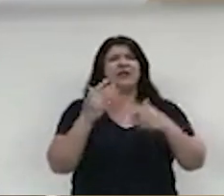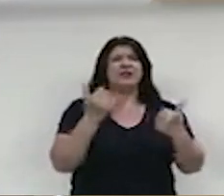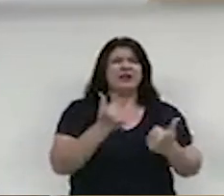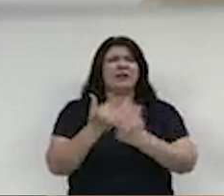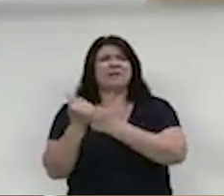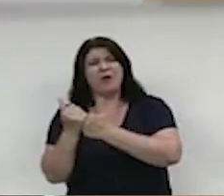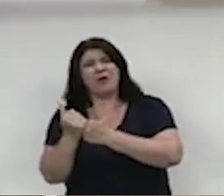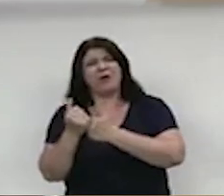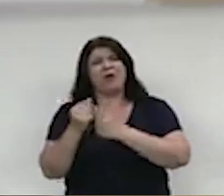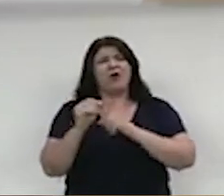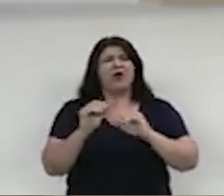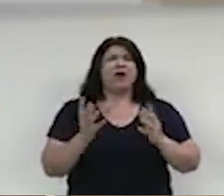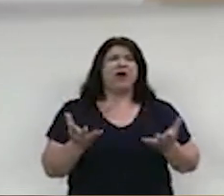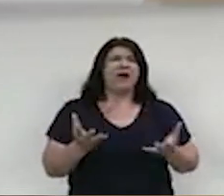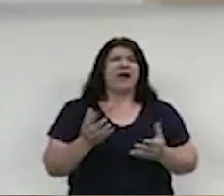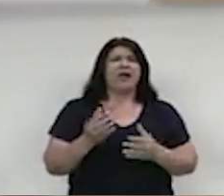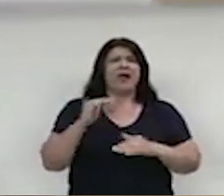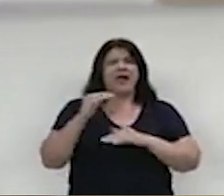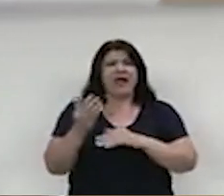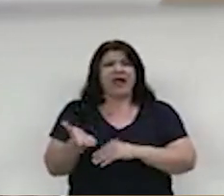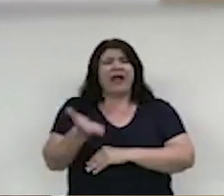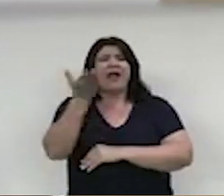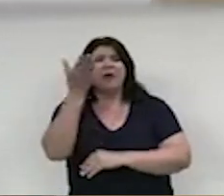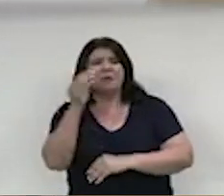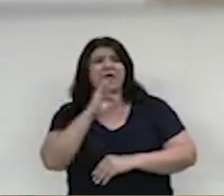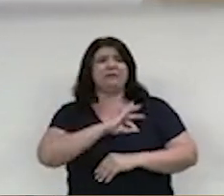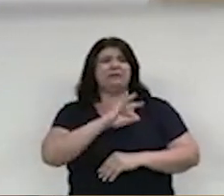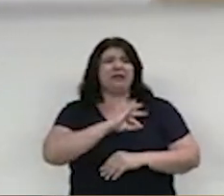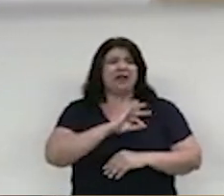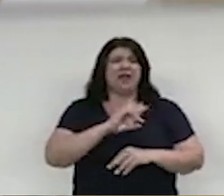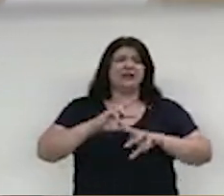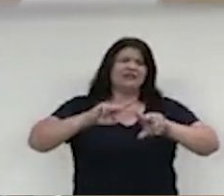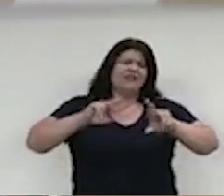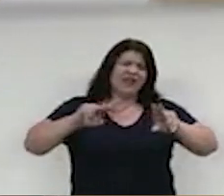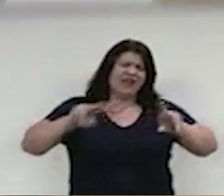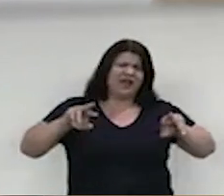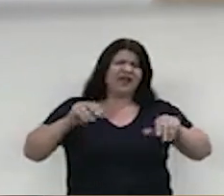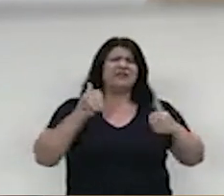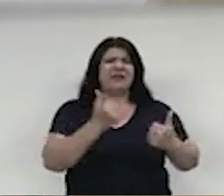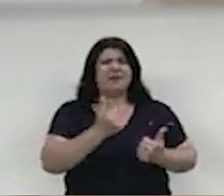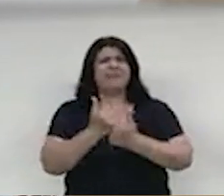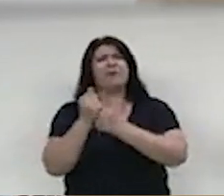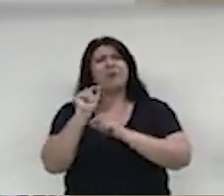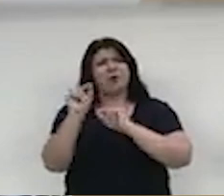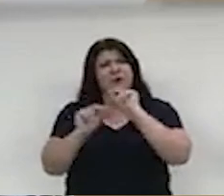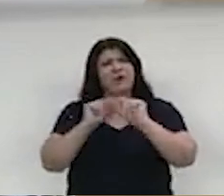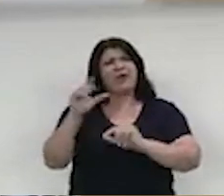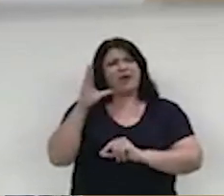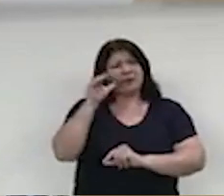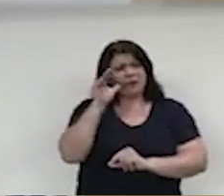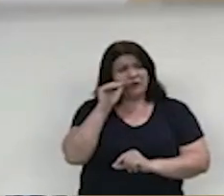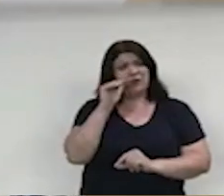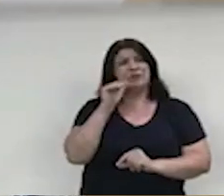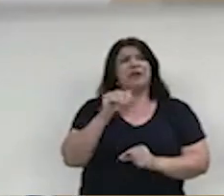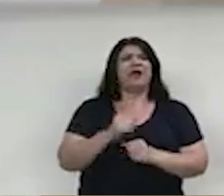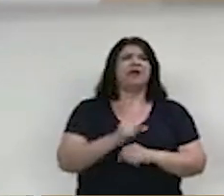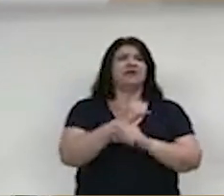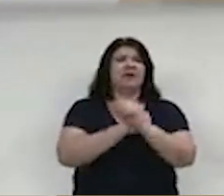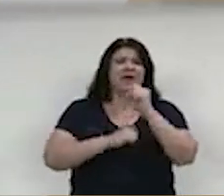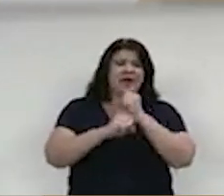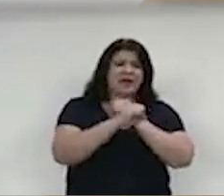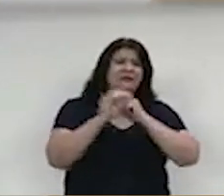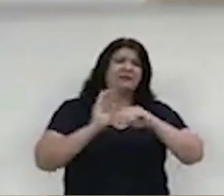de mais de 8% e até 10% da inflação, compreendendo que a entidade deveria manter serviços assistenciais para